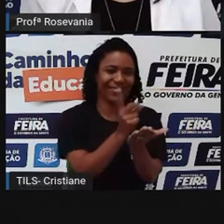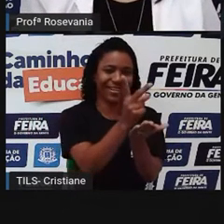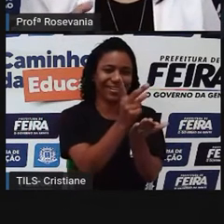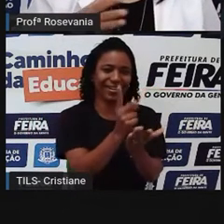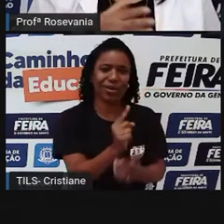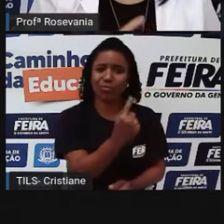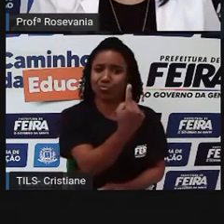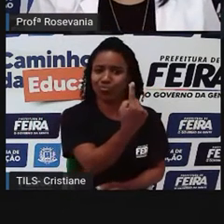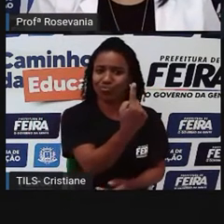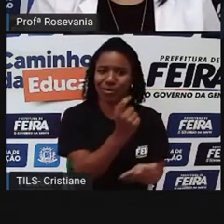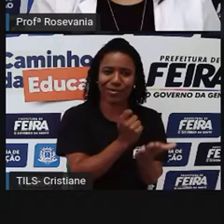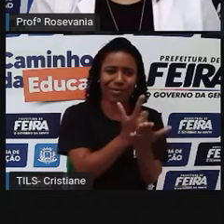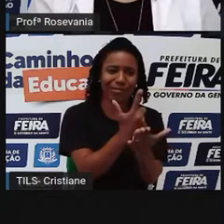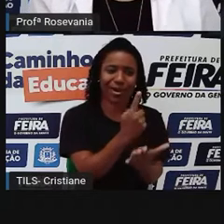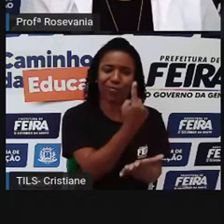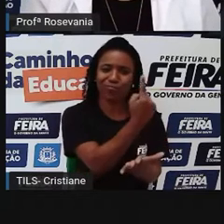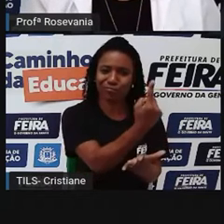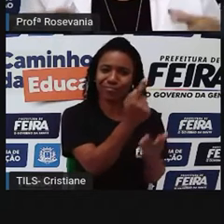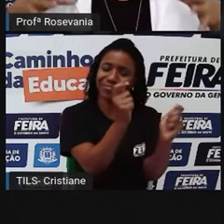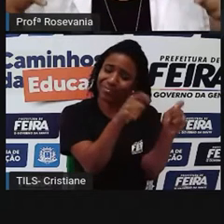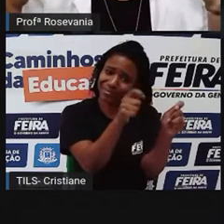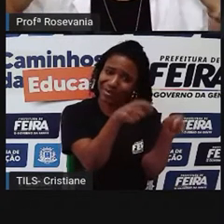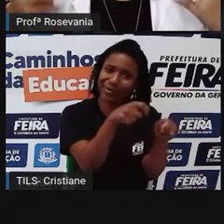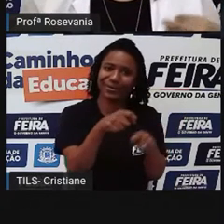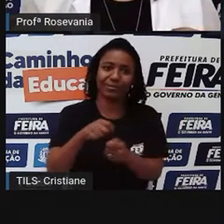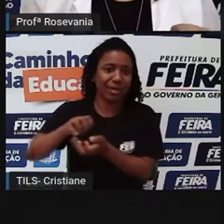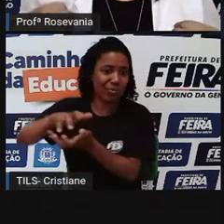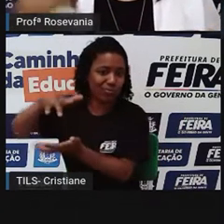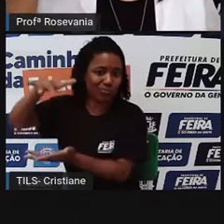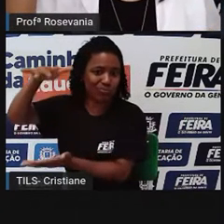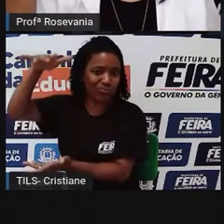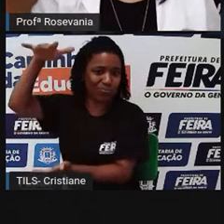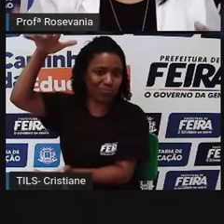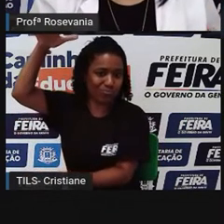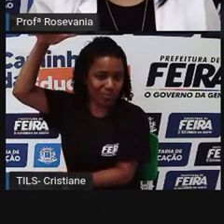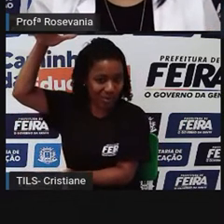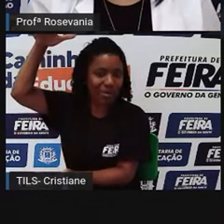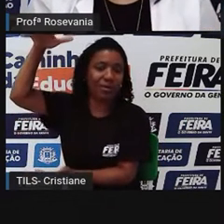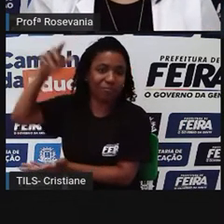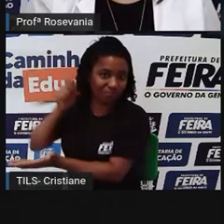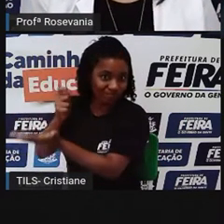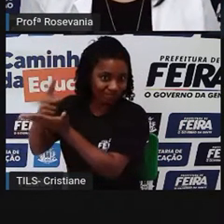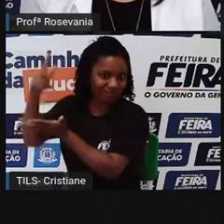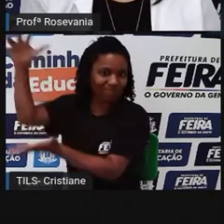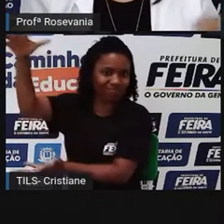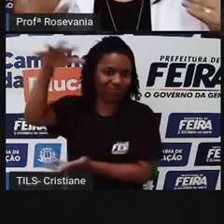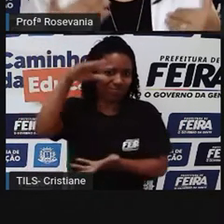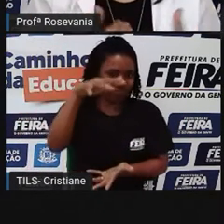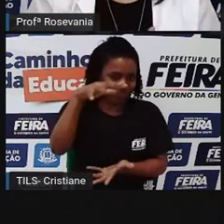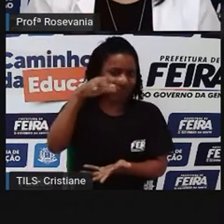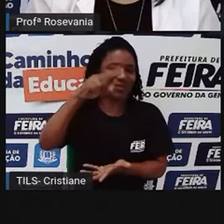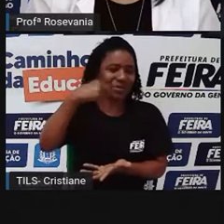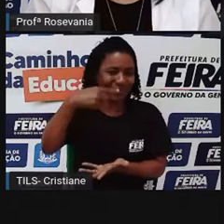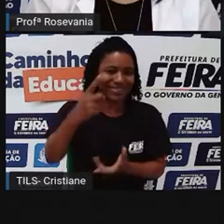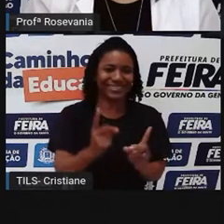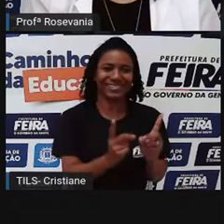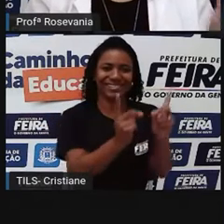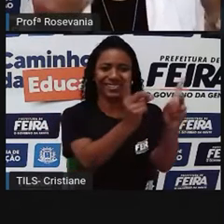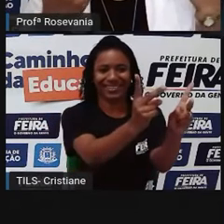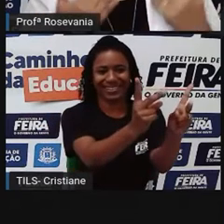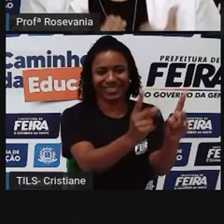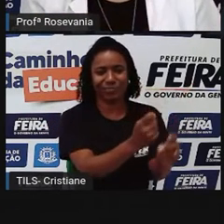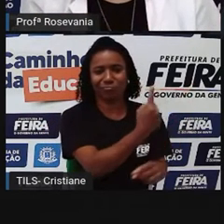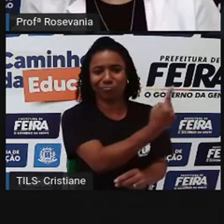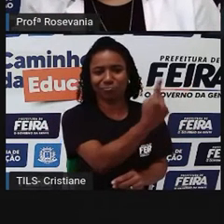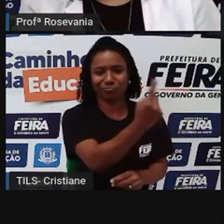livro. Então, o comércio atacadista, ele antecede até o comércio varejista, porque o dono da loja varejista